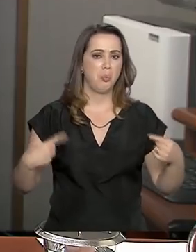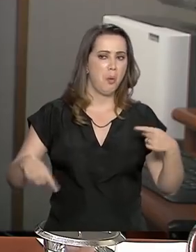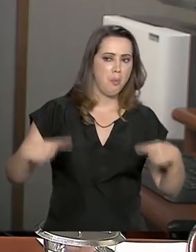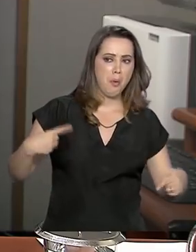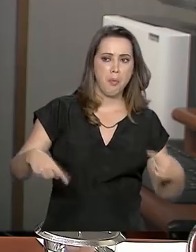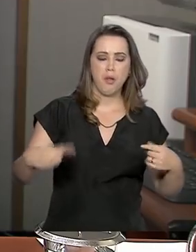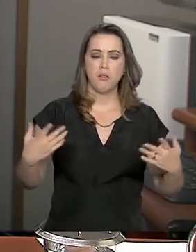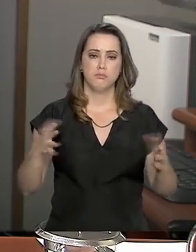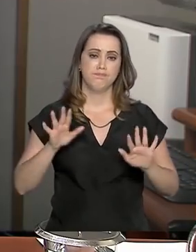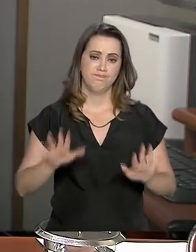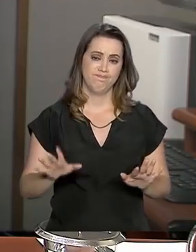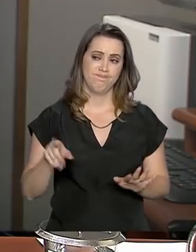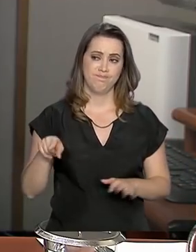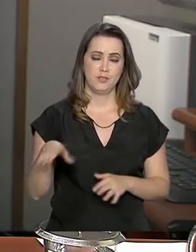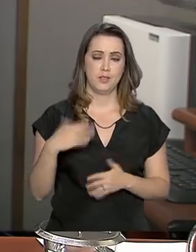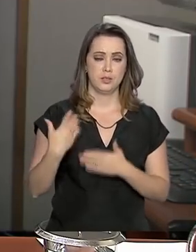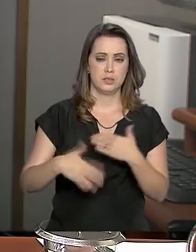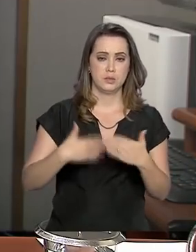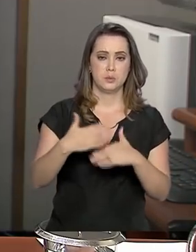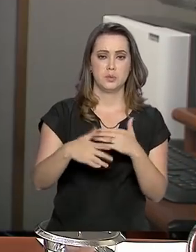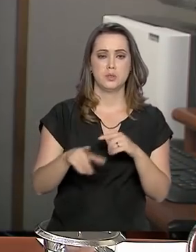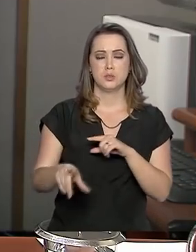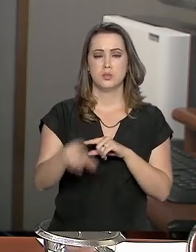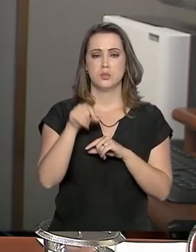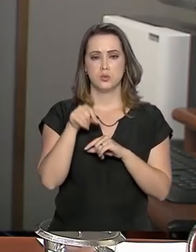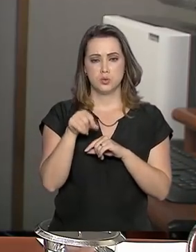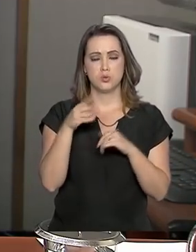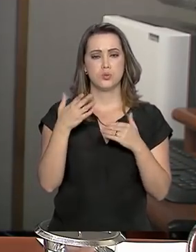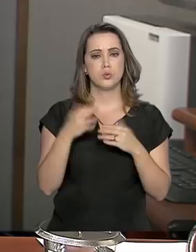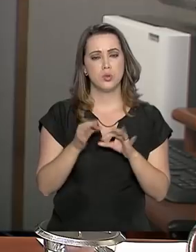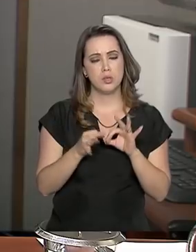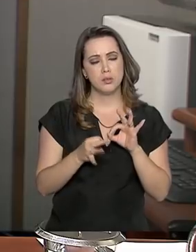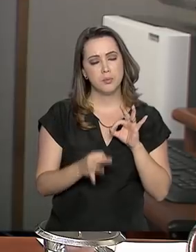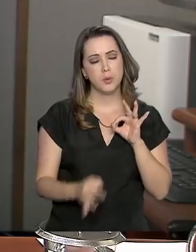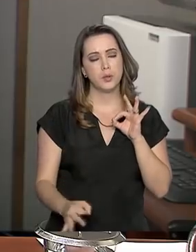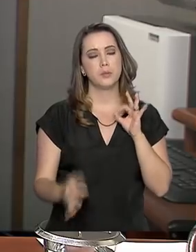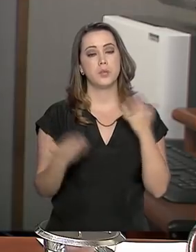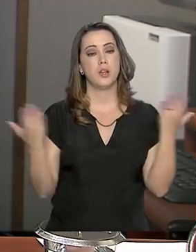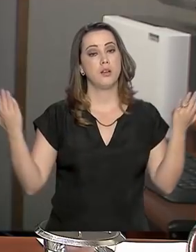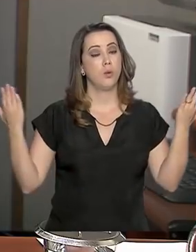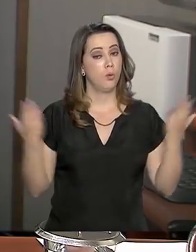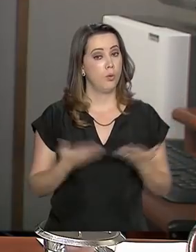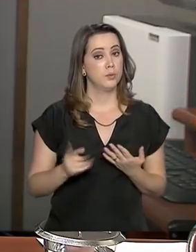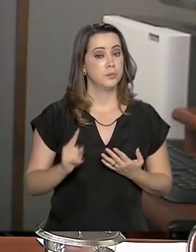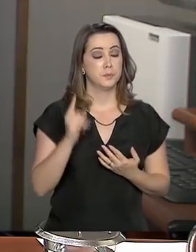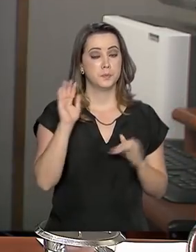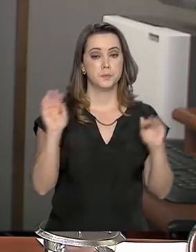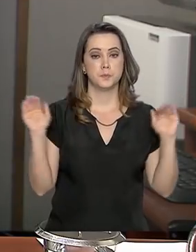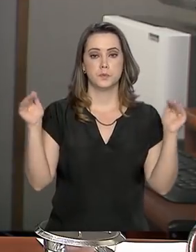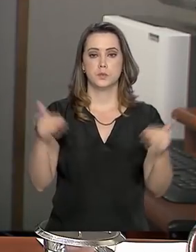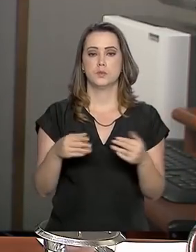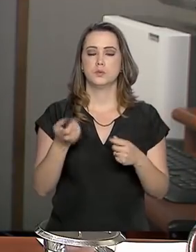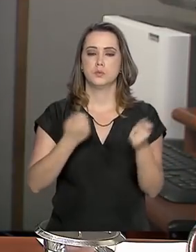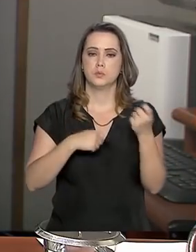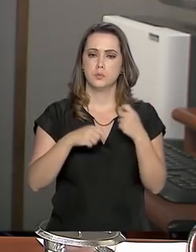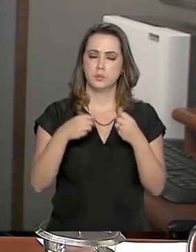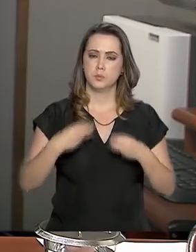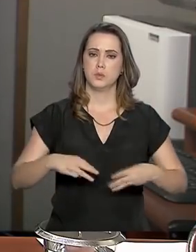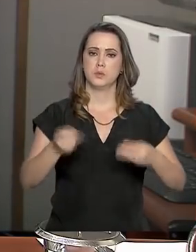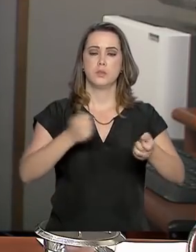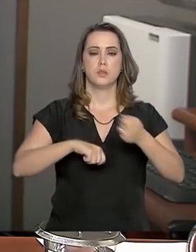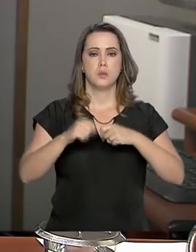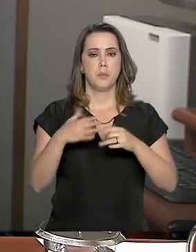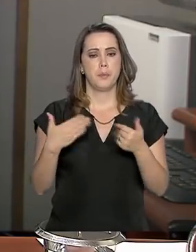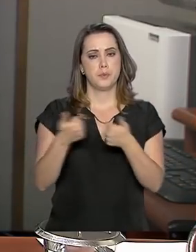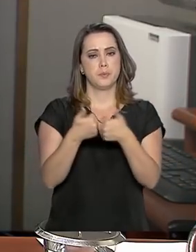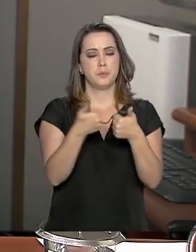acabava fazendo com que o processo de tomada de decisão se alongasse. Agora, dentro do Ministério da Economia, as equipes estão muito